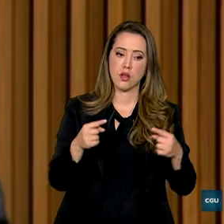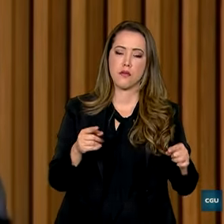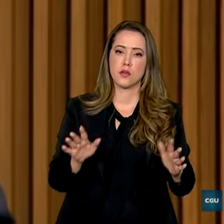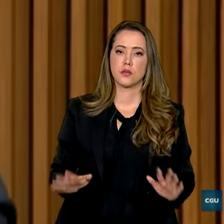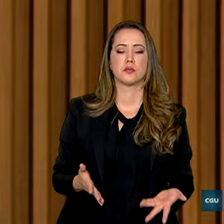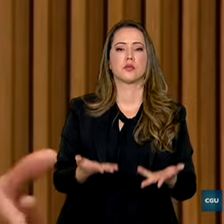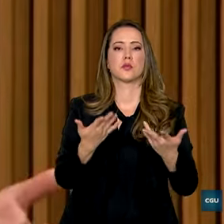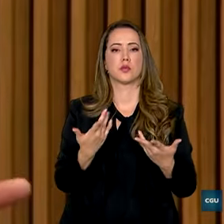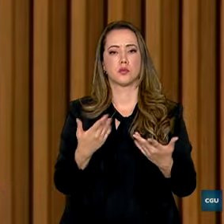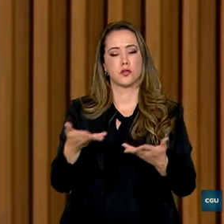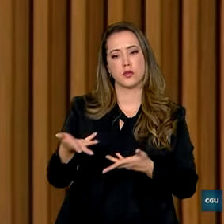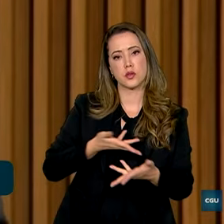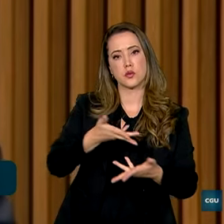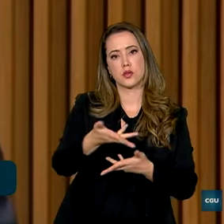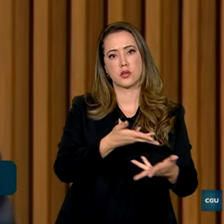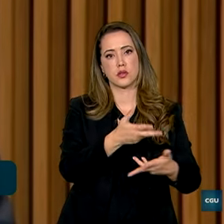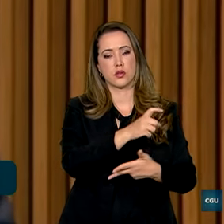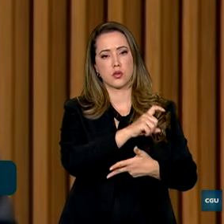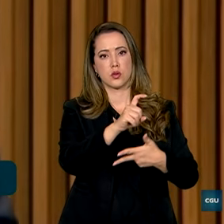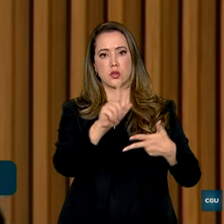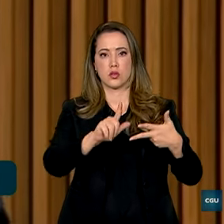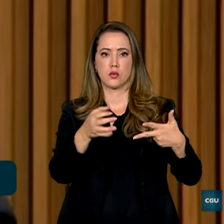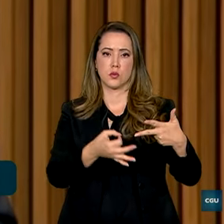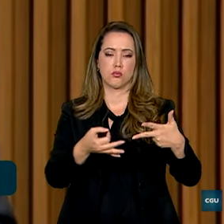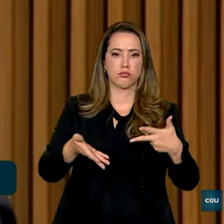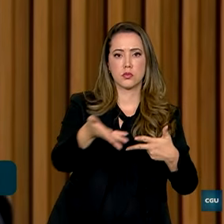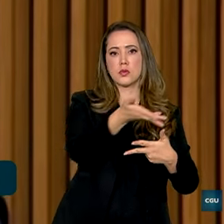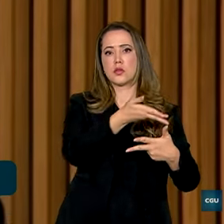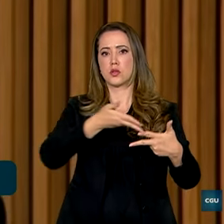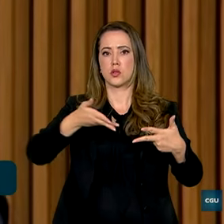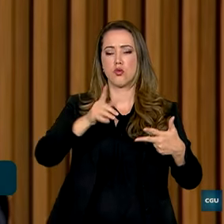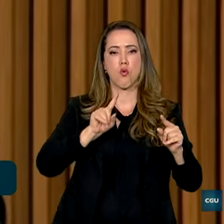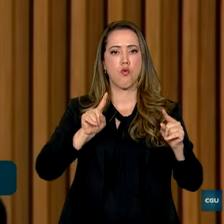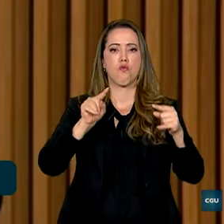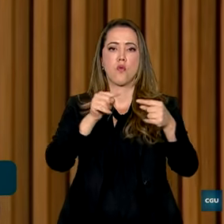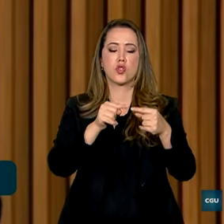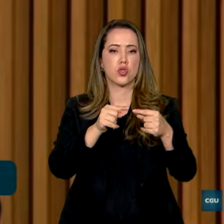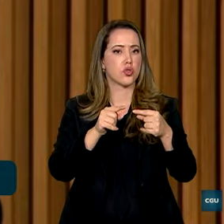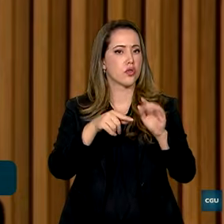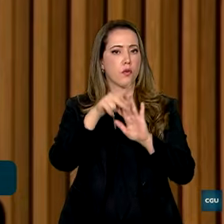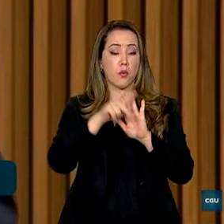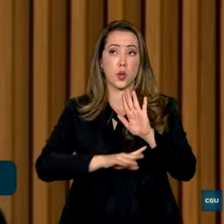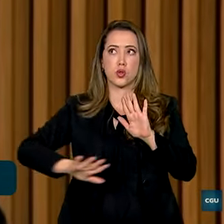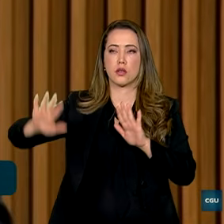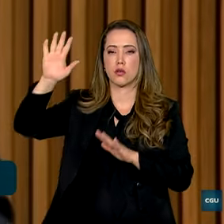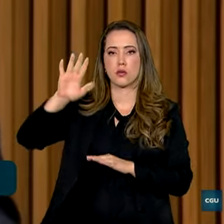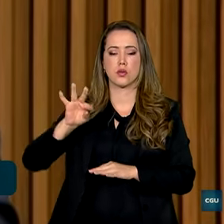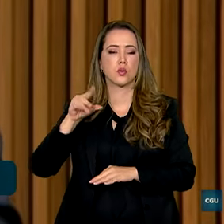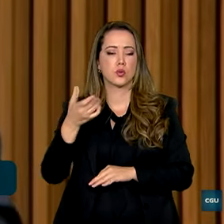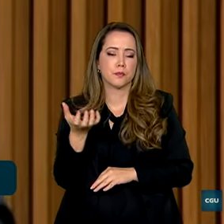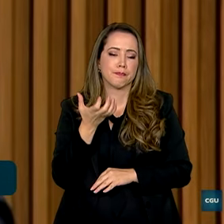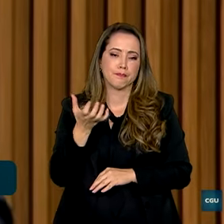promover a conciliação dos poderes da República em proveito de um projeto nacional. Tudo o que eu